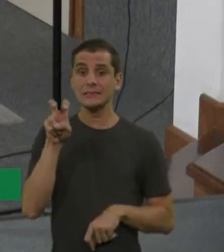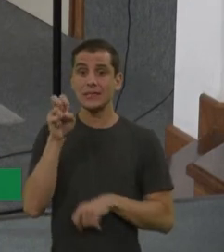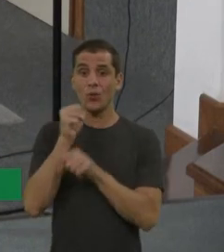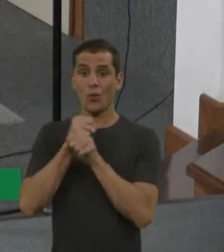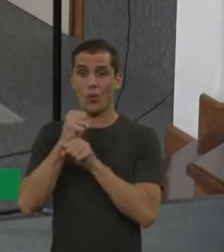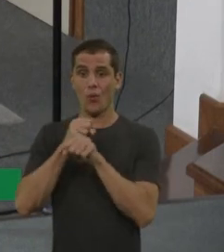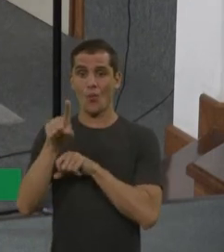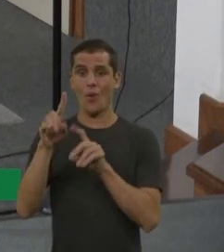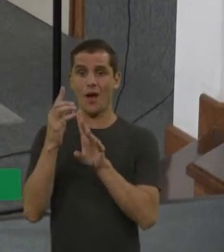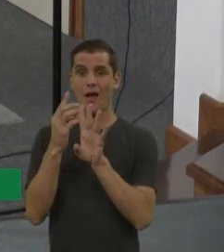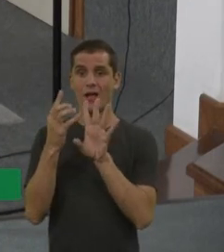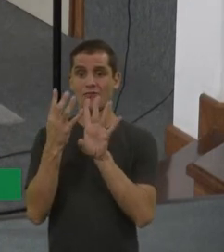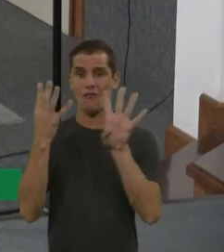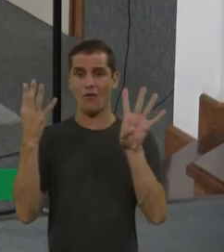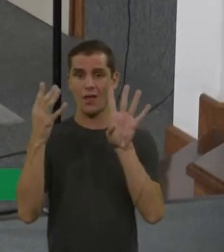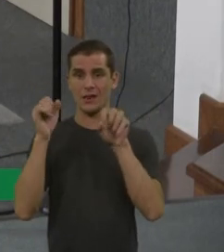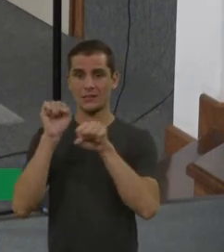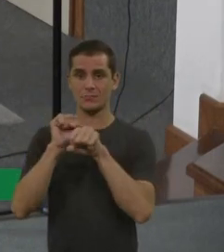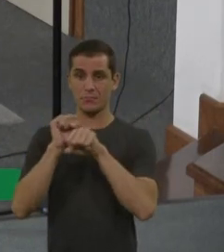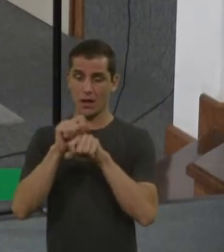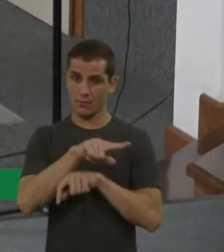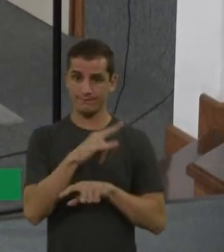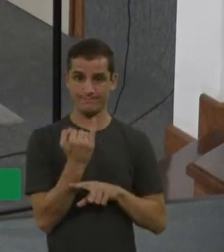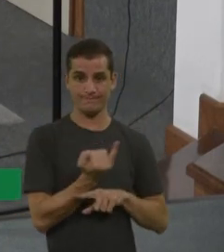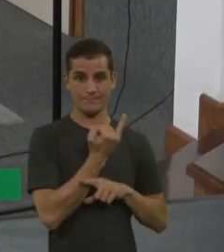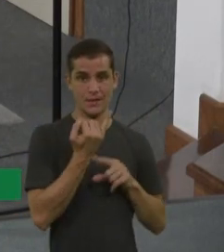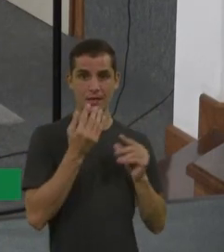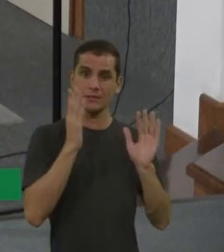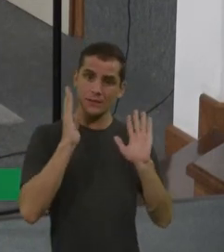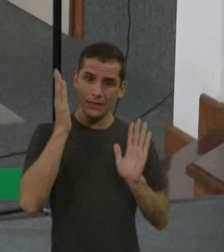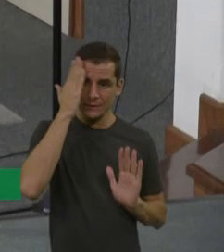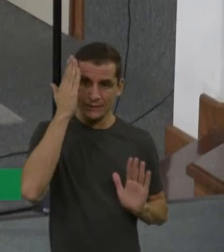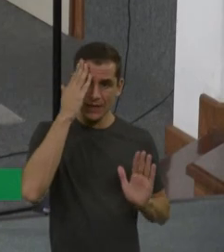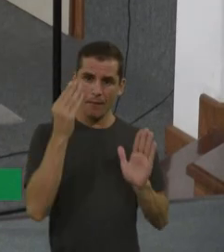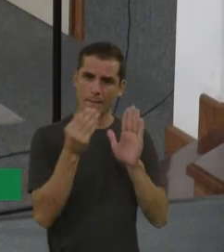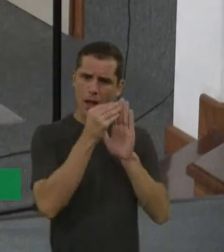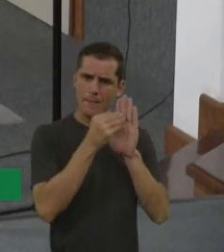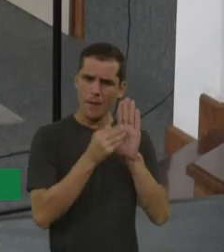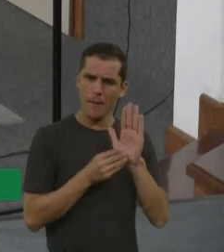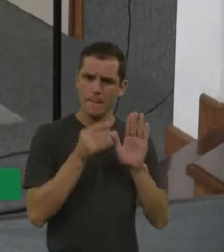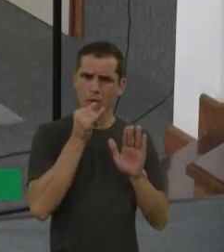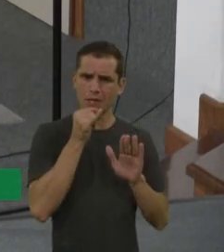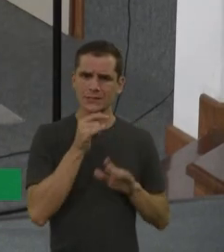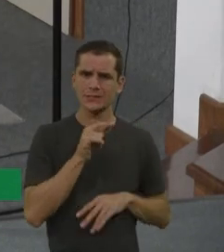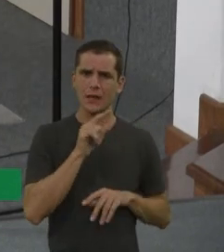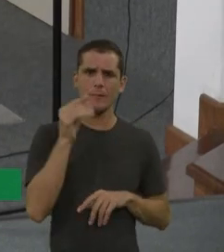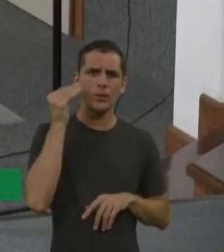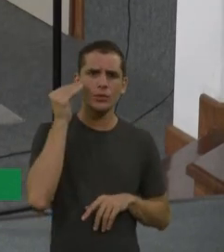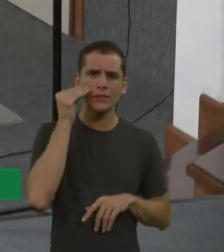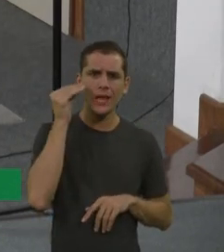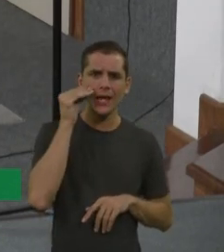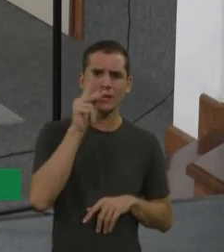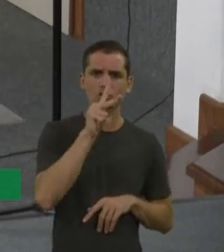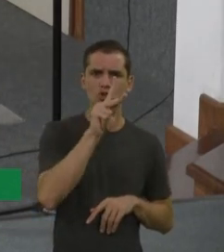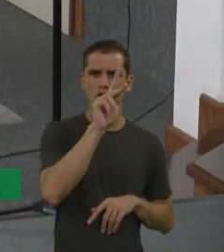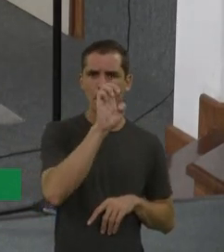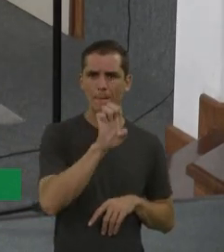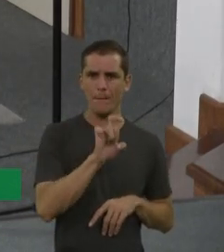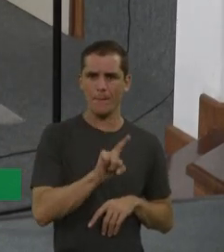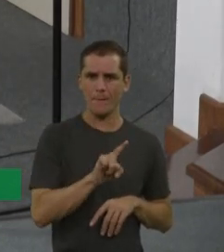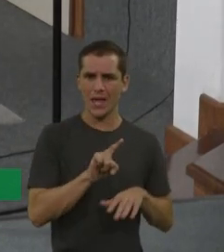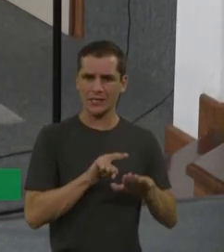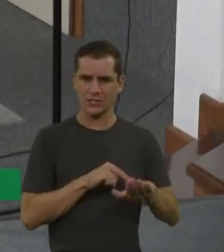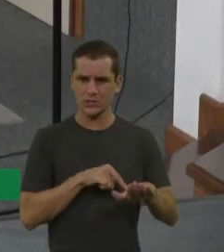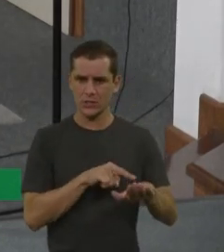realmente é muito importante saber preencher. Mas erros enatos, testes do pezinho, a gente criou uma vaga especial dentro do hospital pra